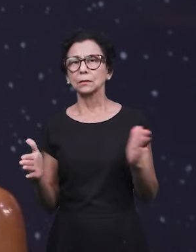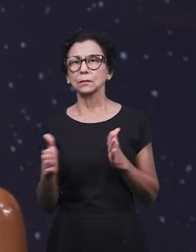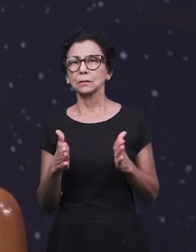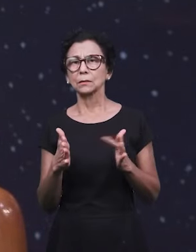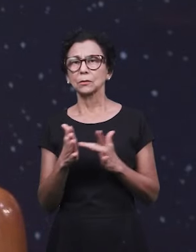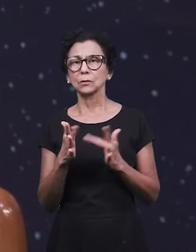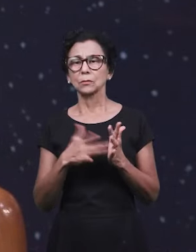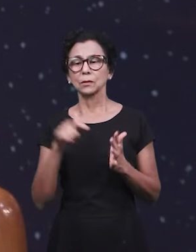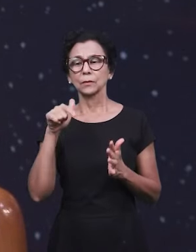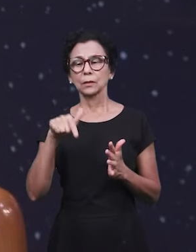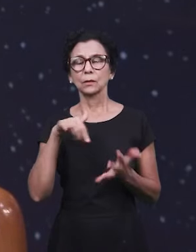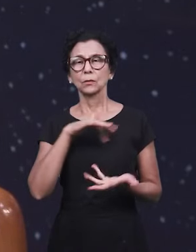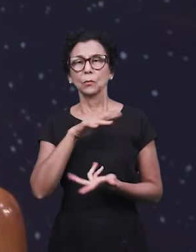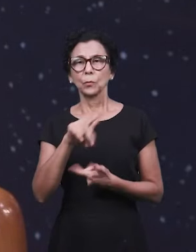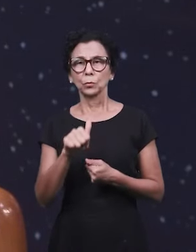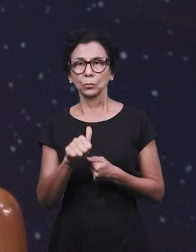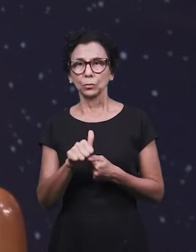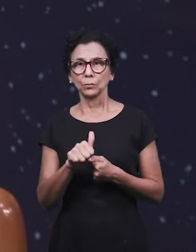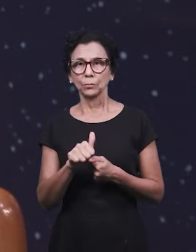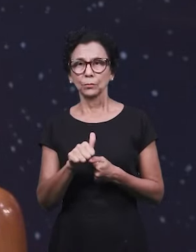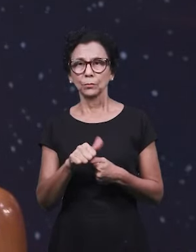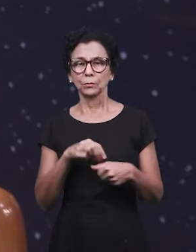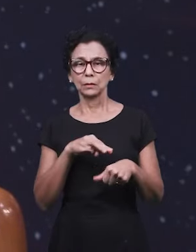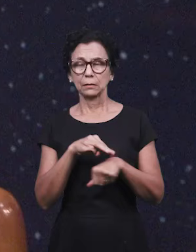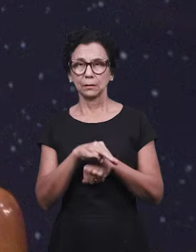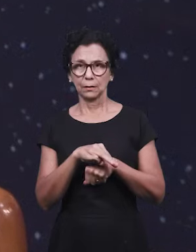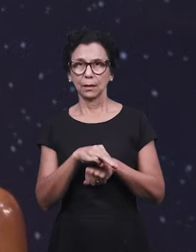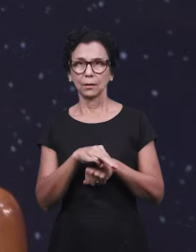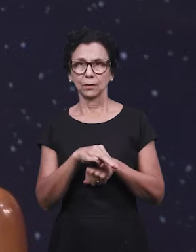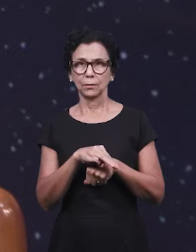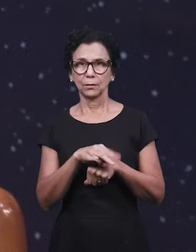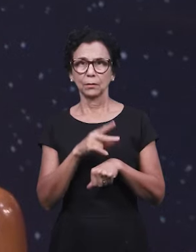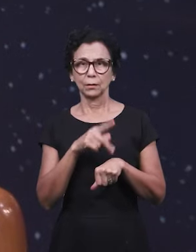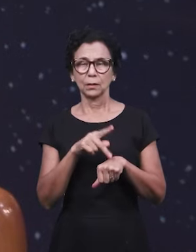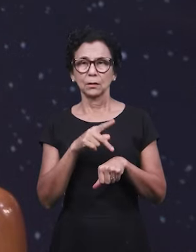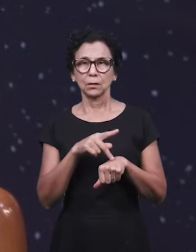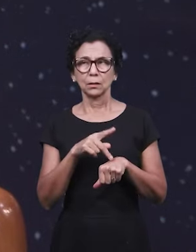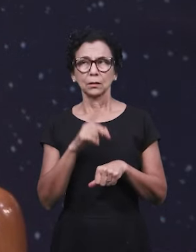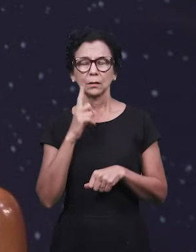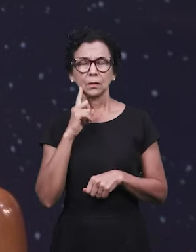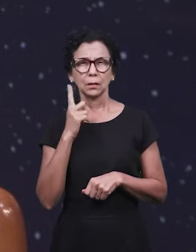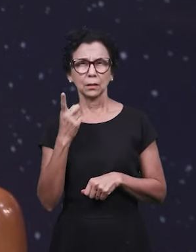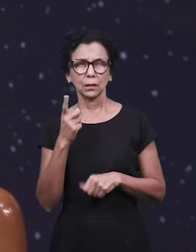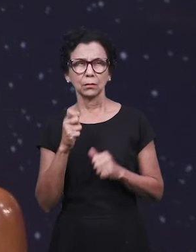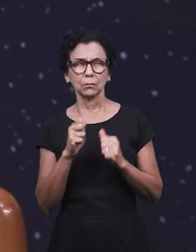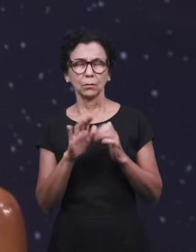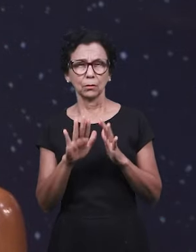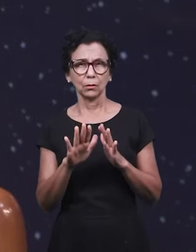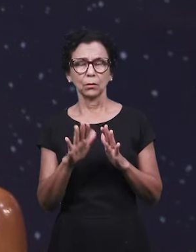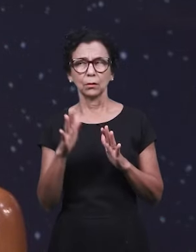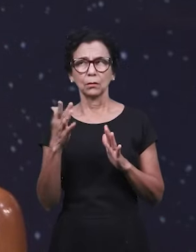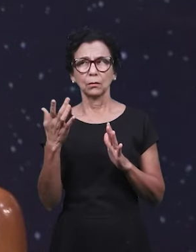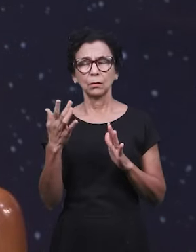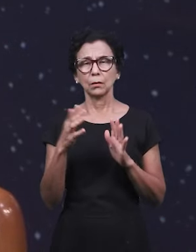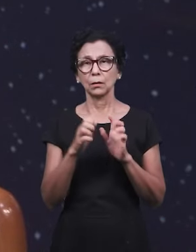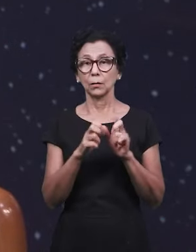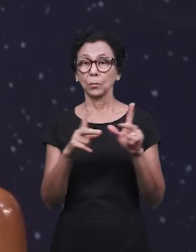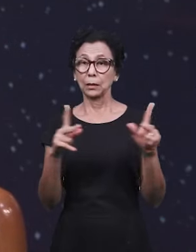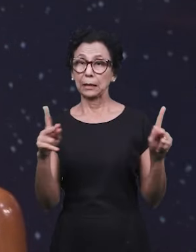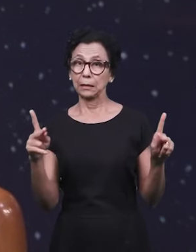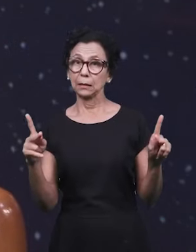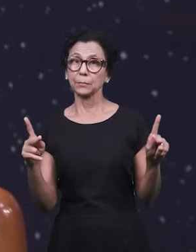o seu ministério. Então veja a distância profética para Apocalipse, que como o pastor Sérgio disse,